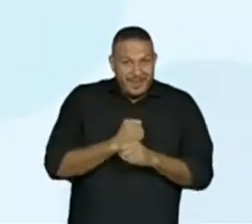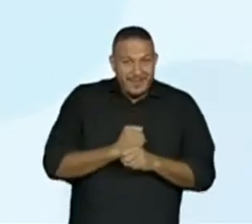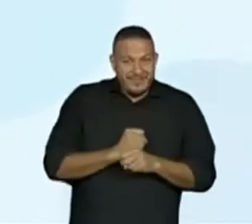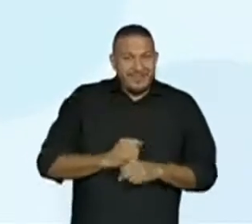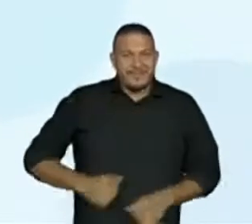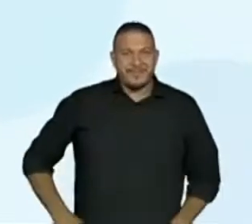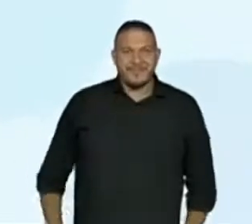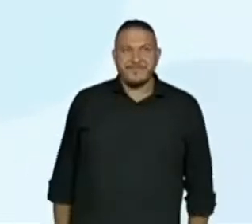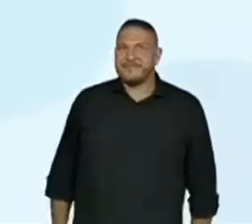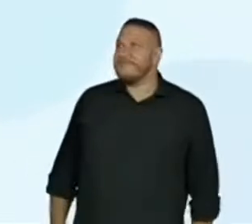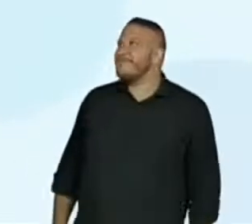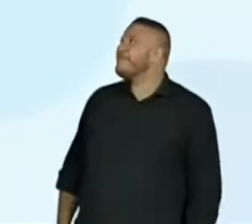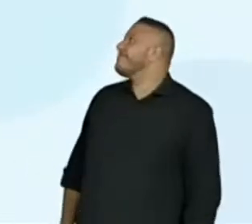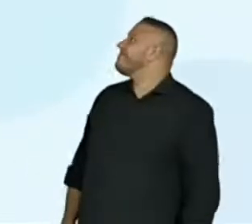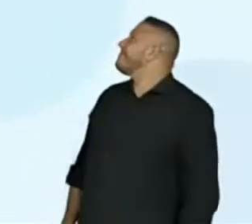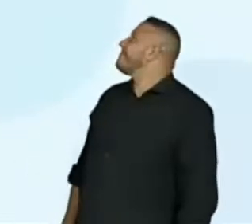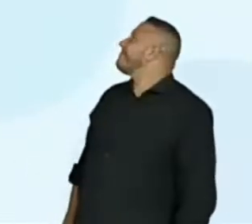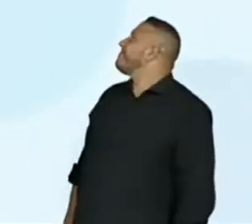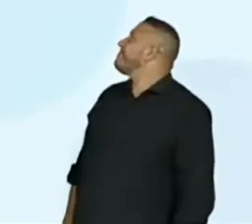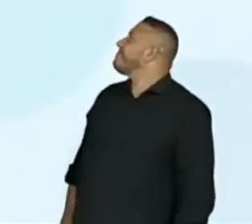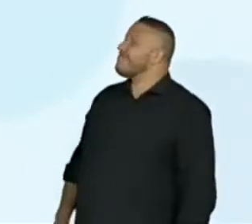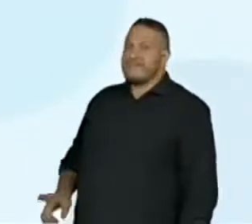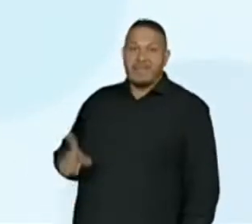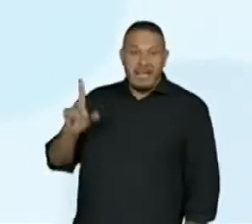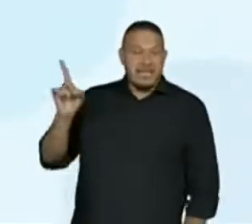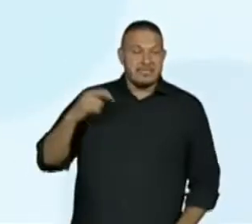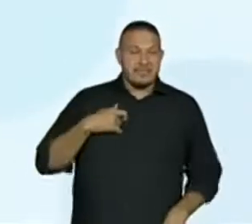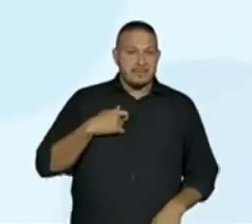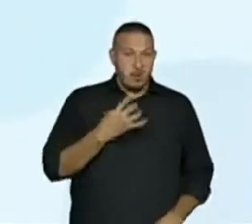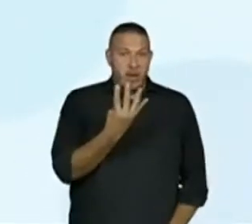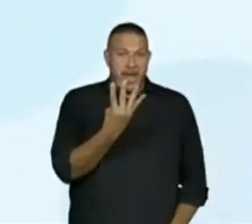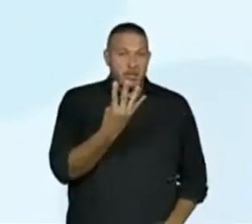opa são as estações do ano